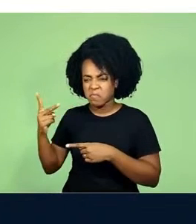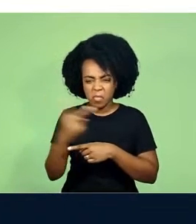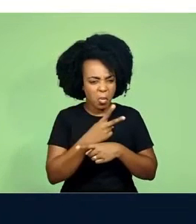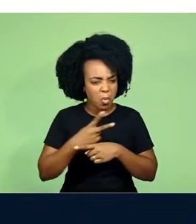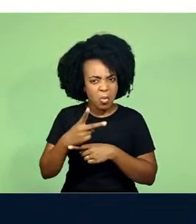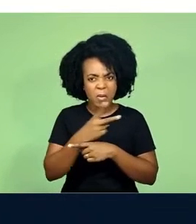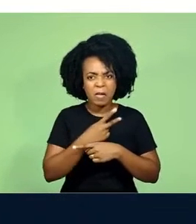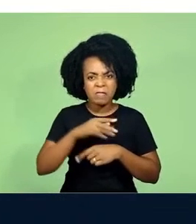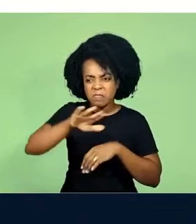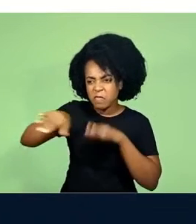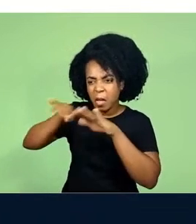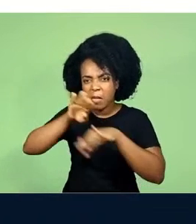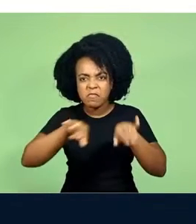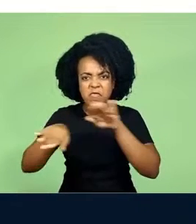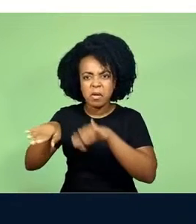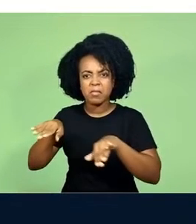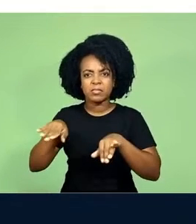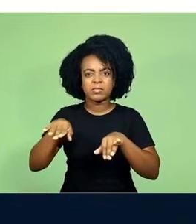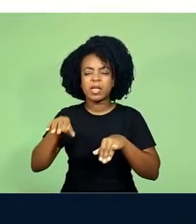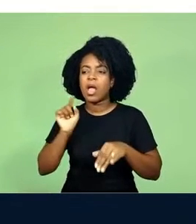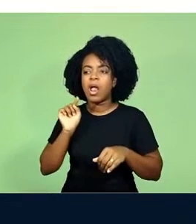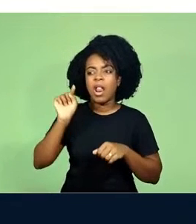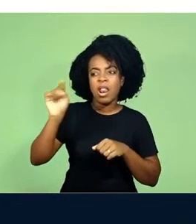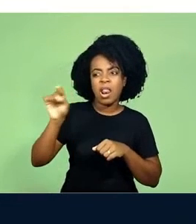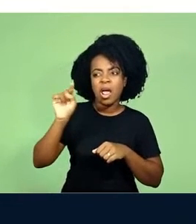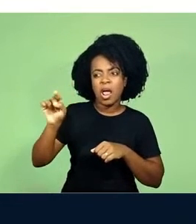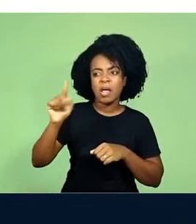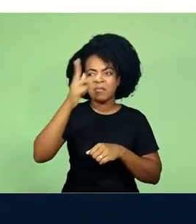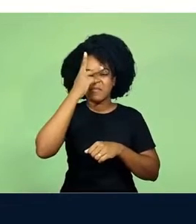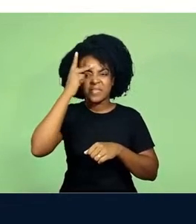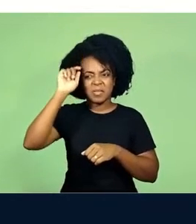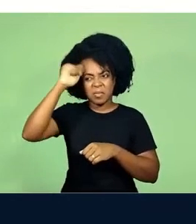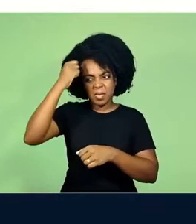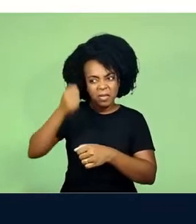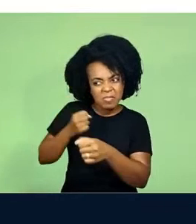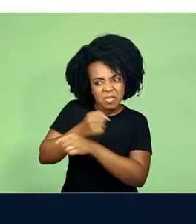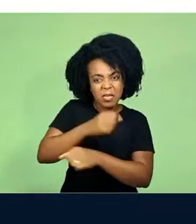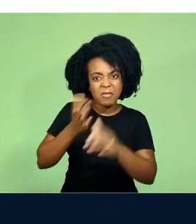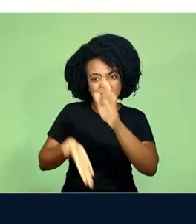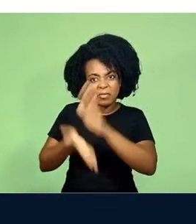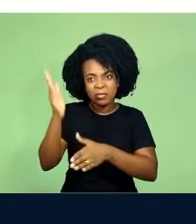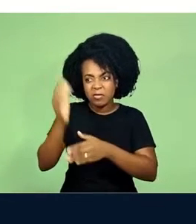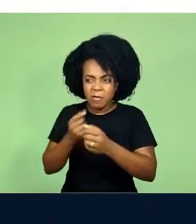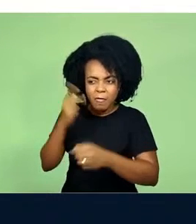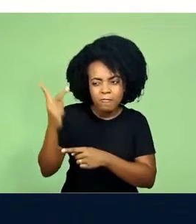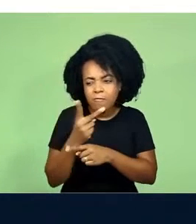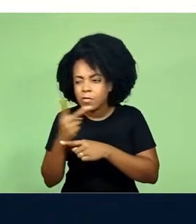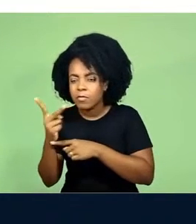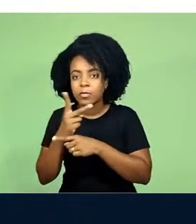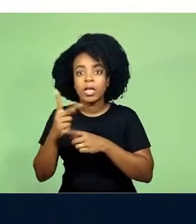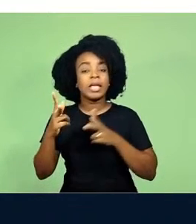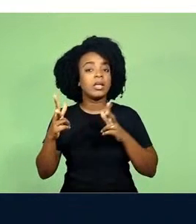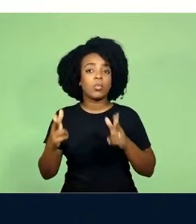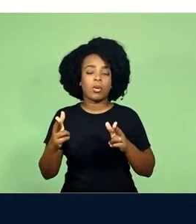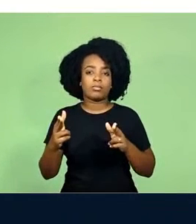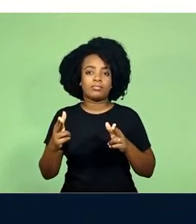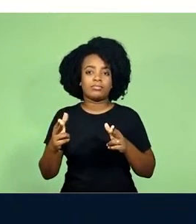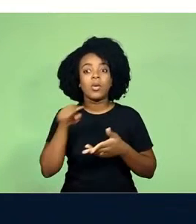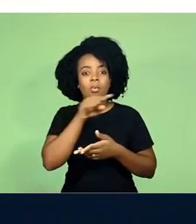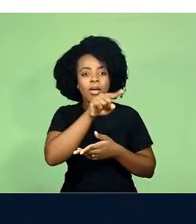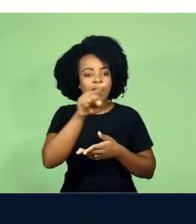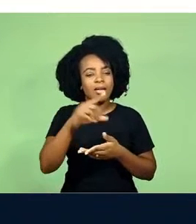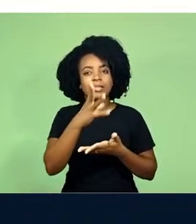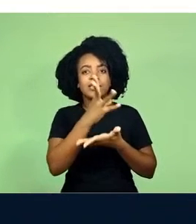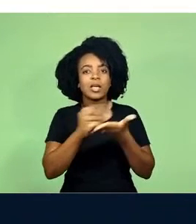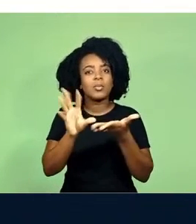que é um caçador de escravos fugidos. Os replicantes,